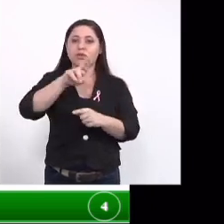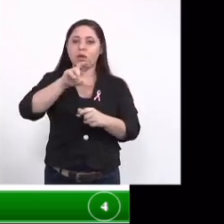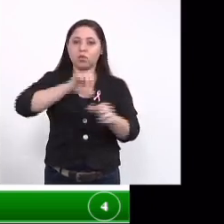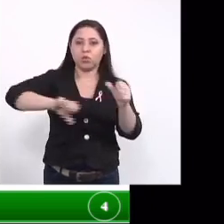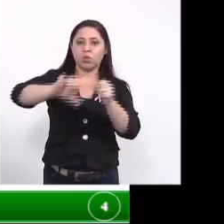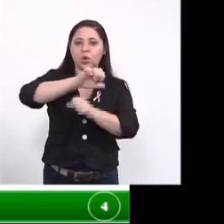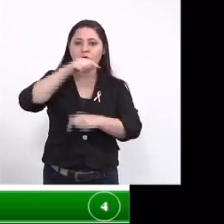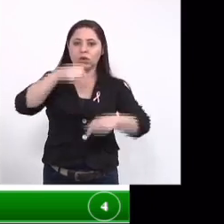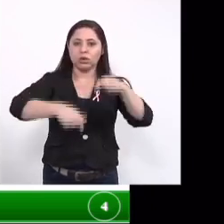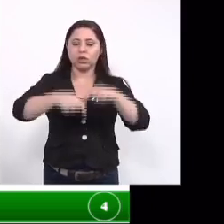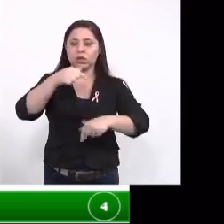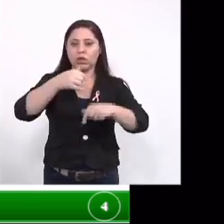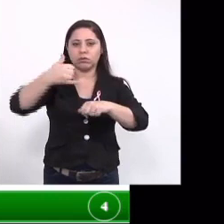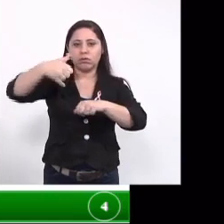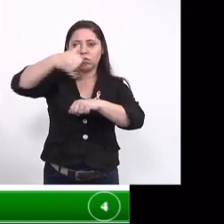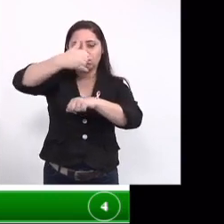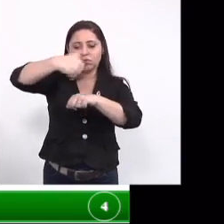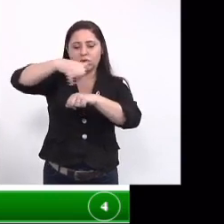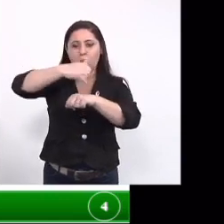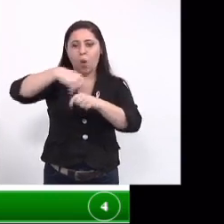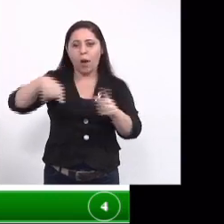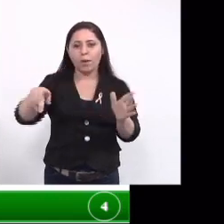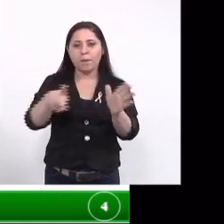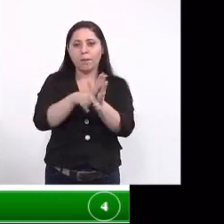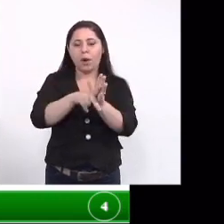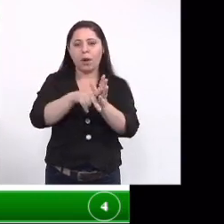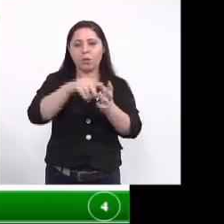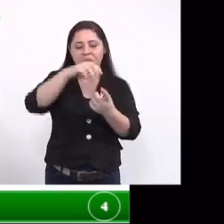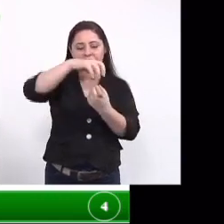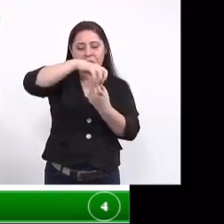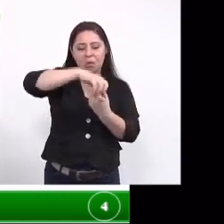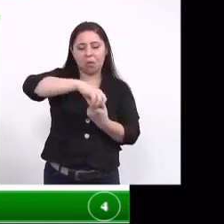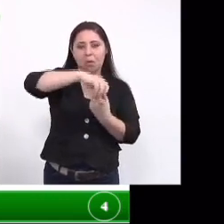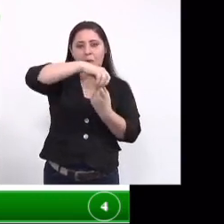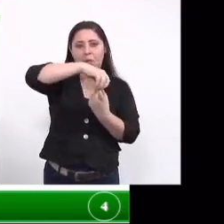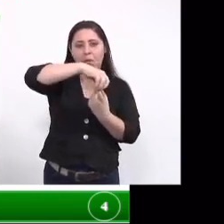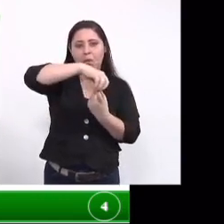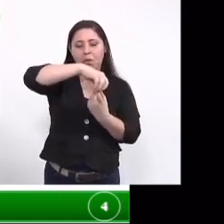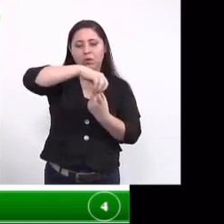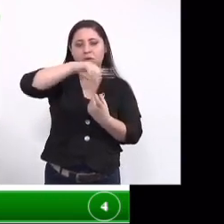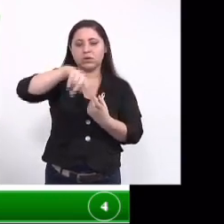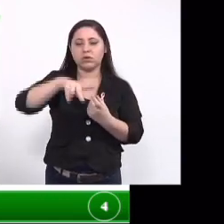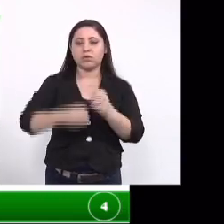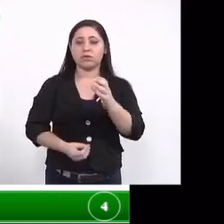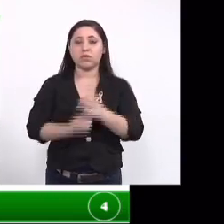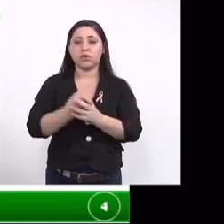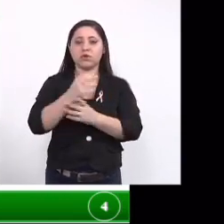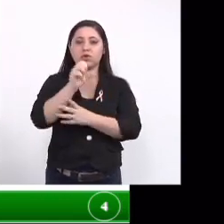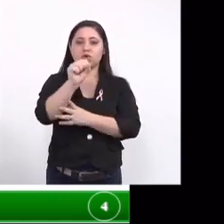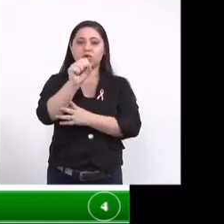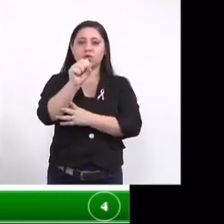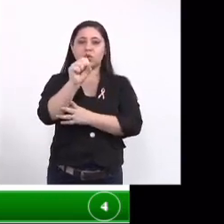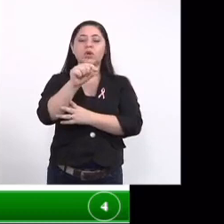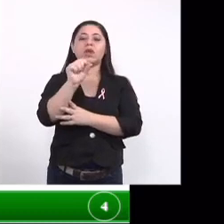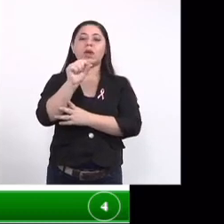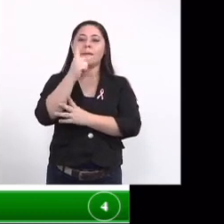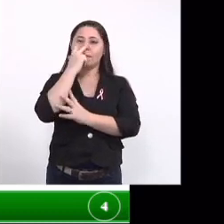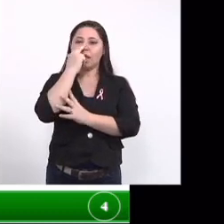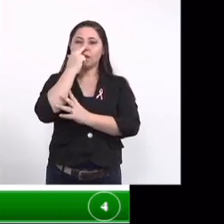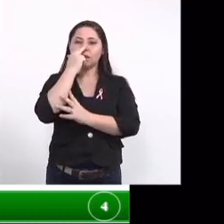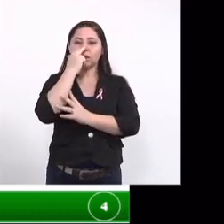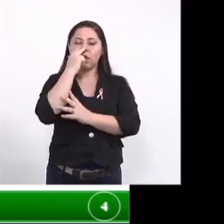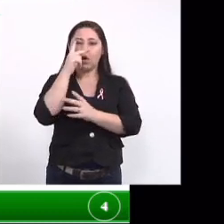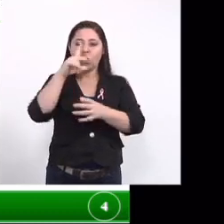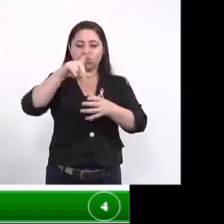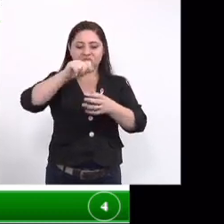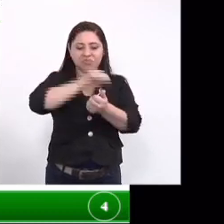químicas do líquido da casca da castanha do caju técnico a fim de produzir um surfactante que nada mais é do que um detergente